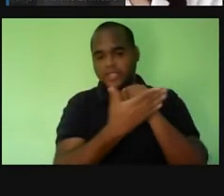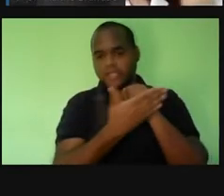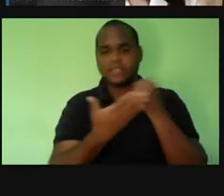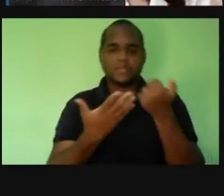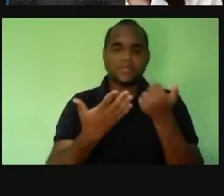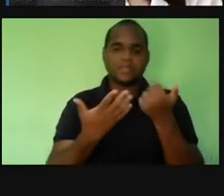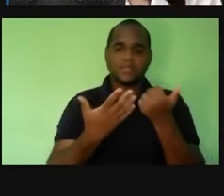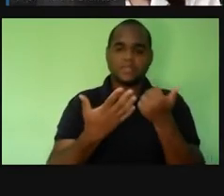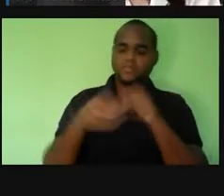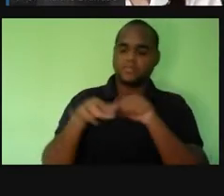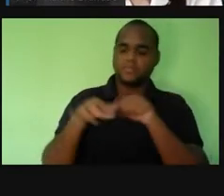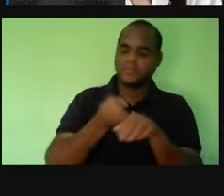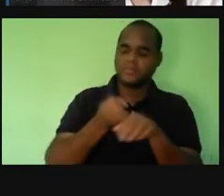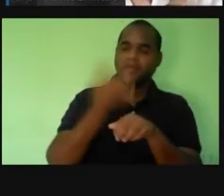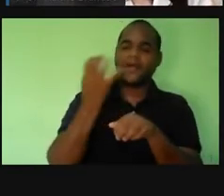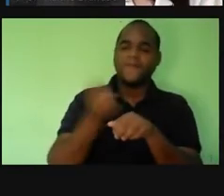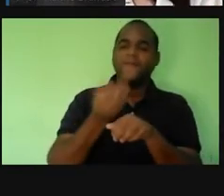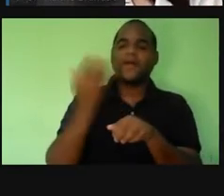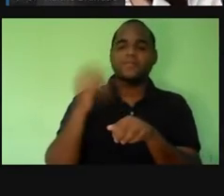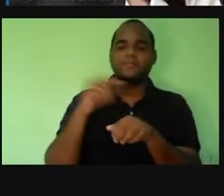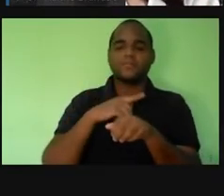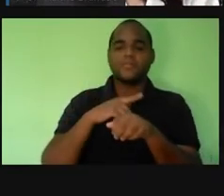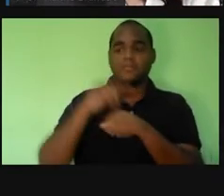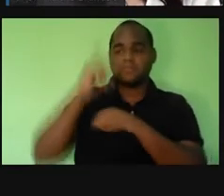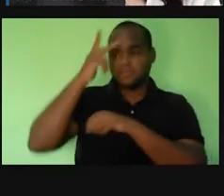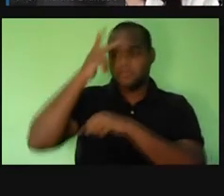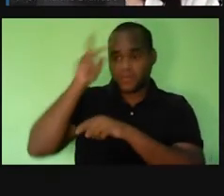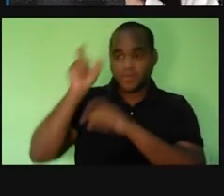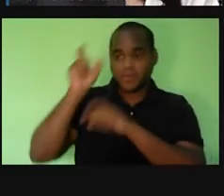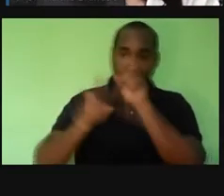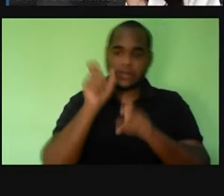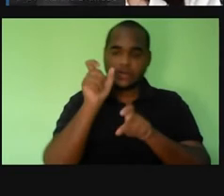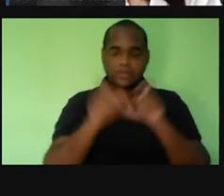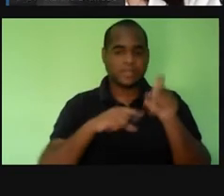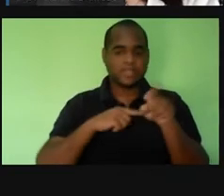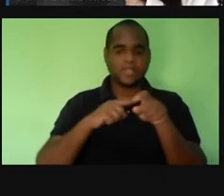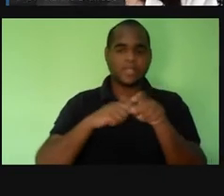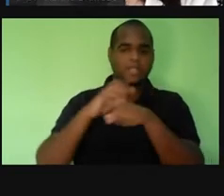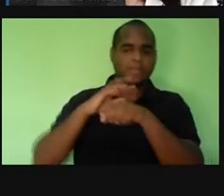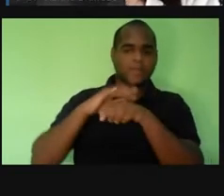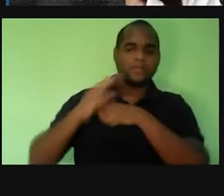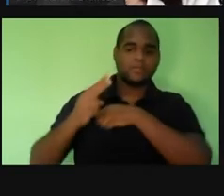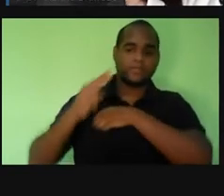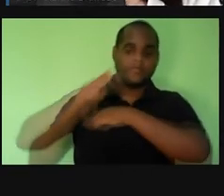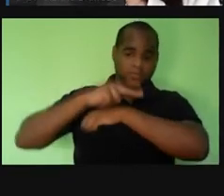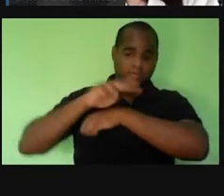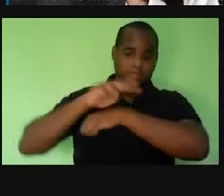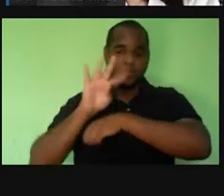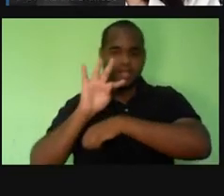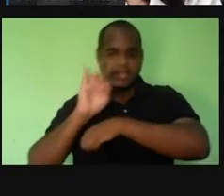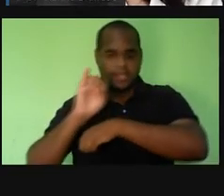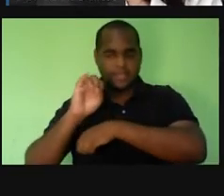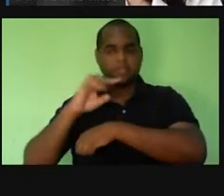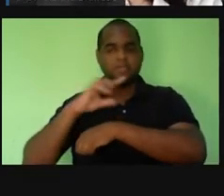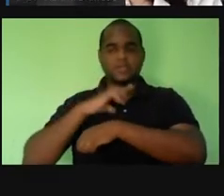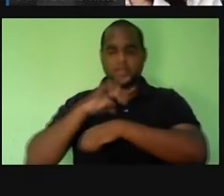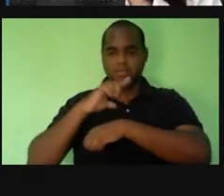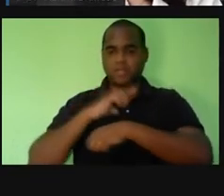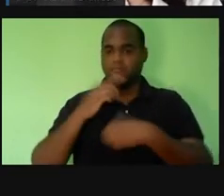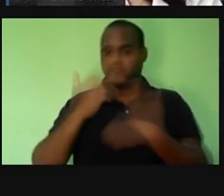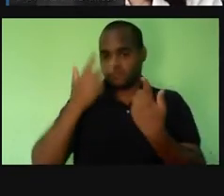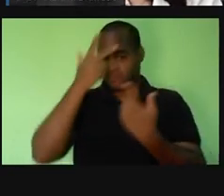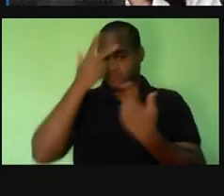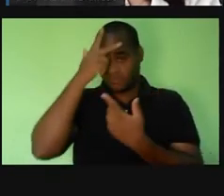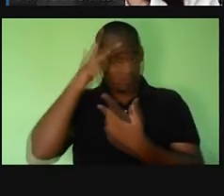Os números de casos de pessoas infectadas, de pessoas que estão dos leitos de UTI ocupados, né? Com as pessoas que